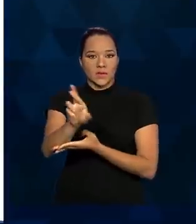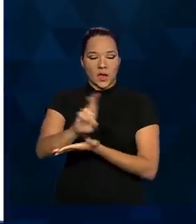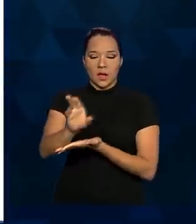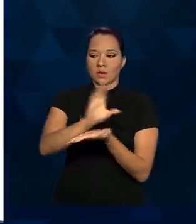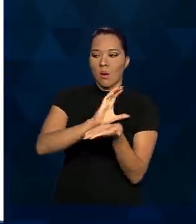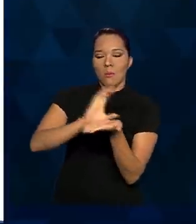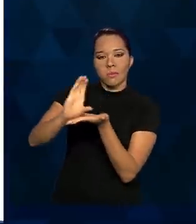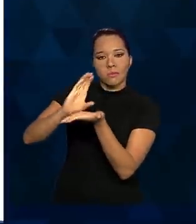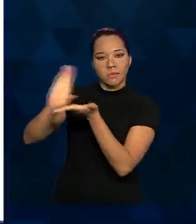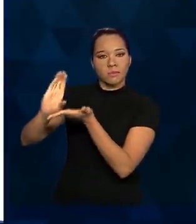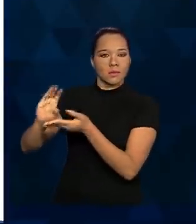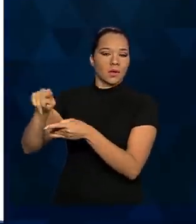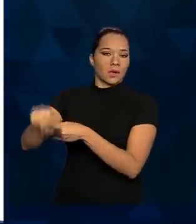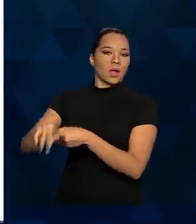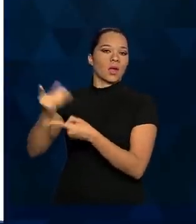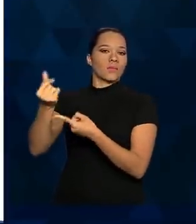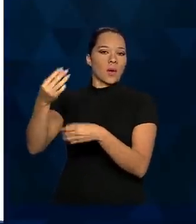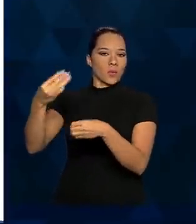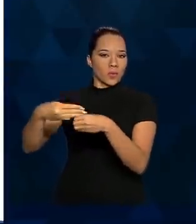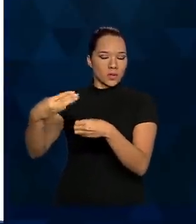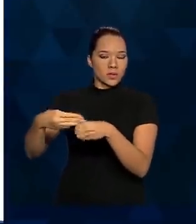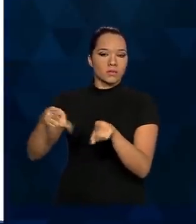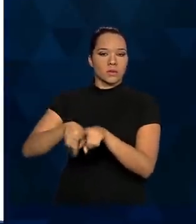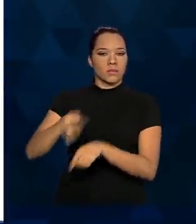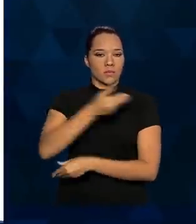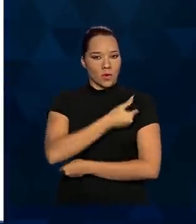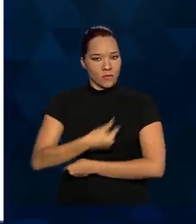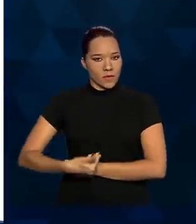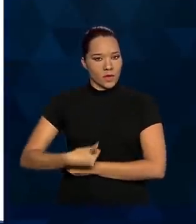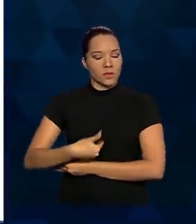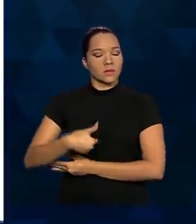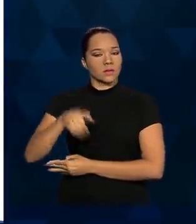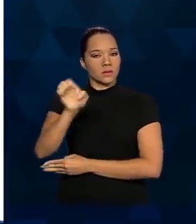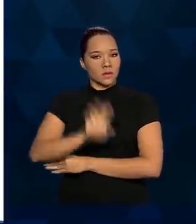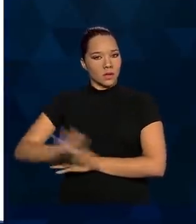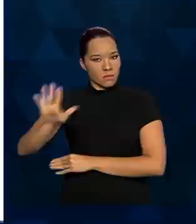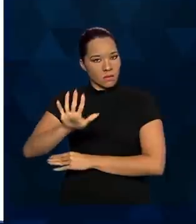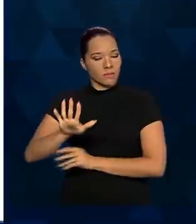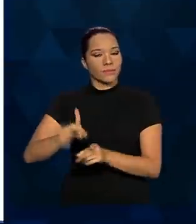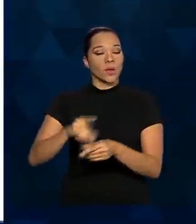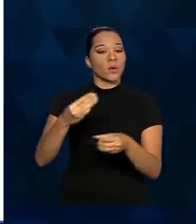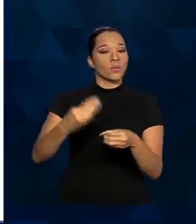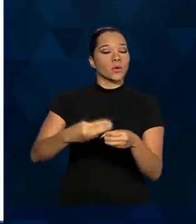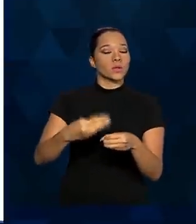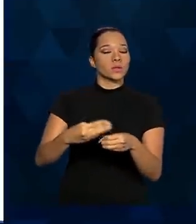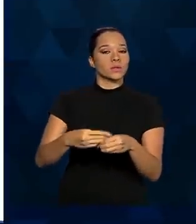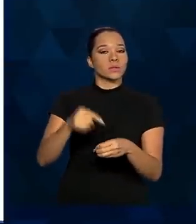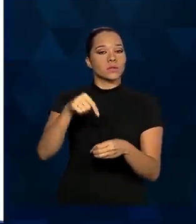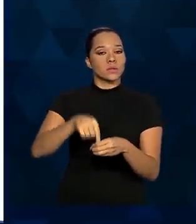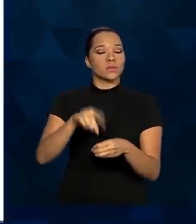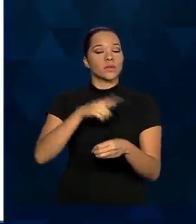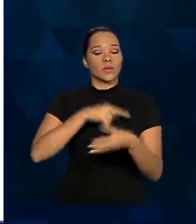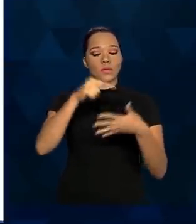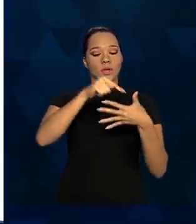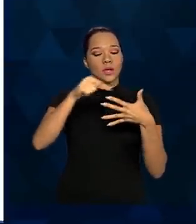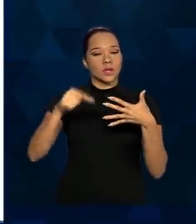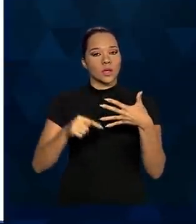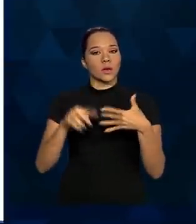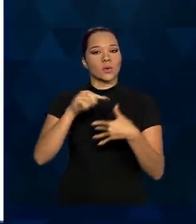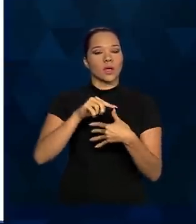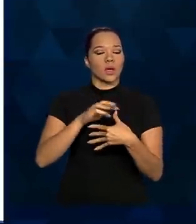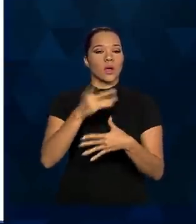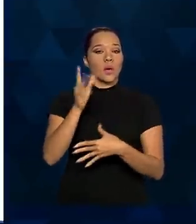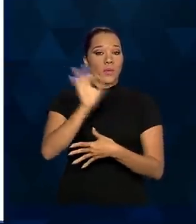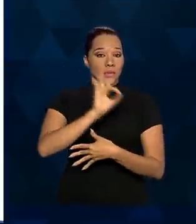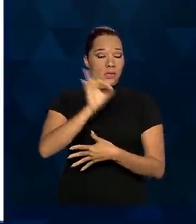municípios e governos estaduais. Os municípios foram considerados, dentre os critérios, a faixa